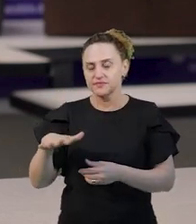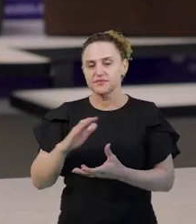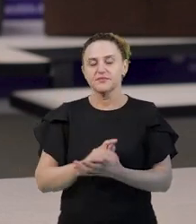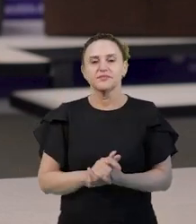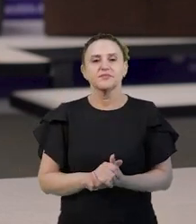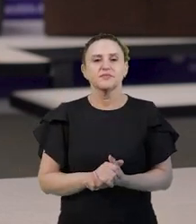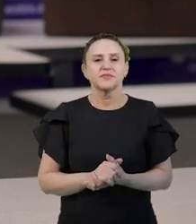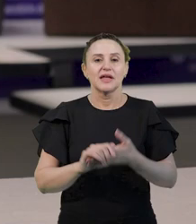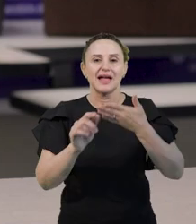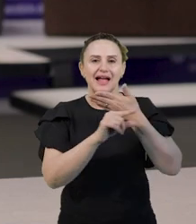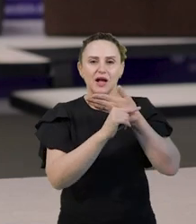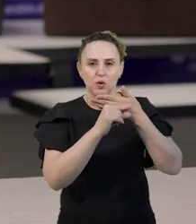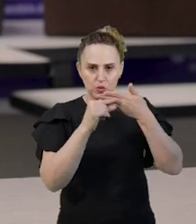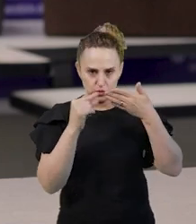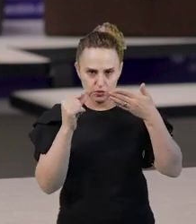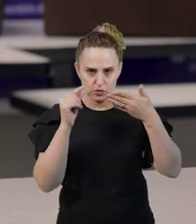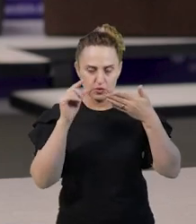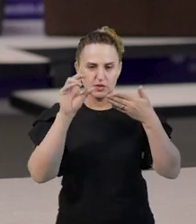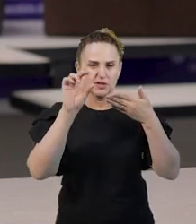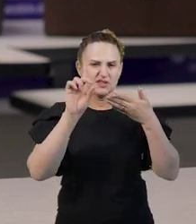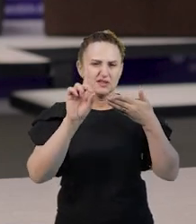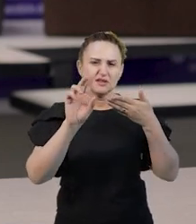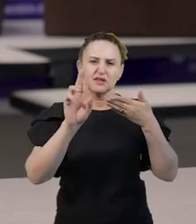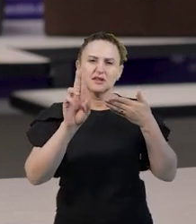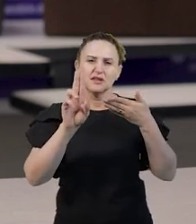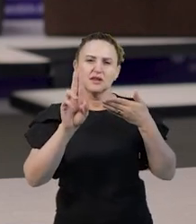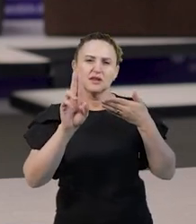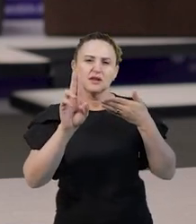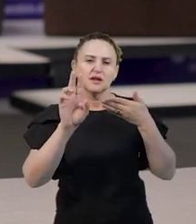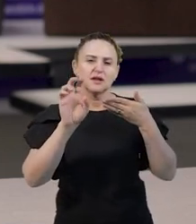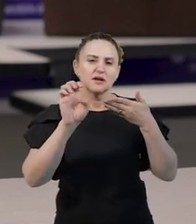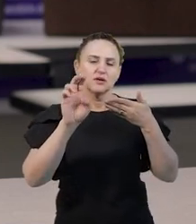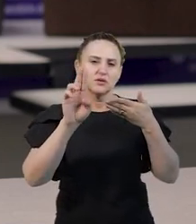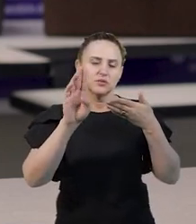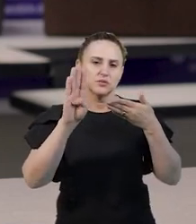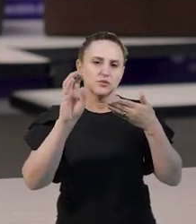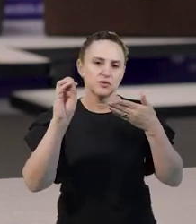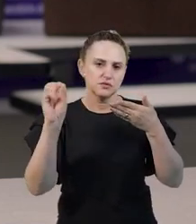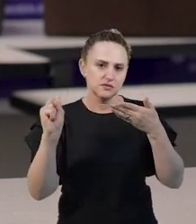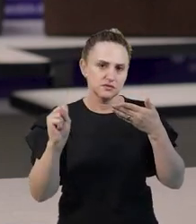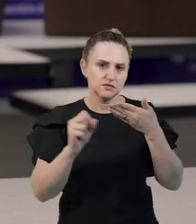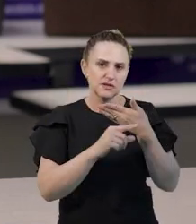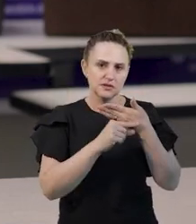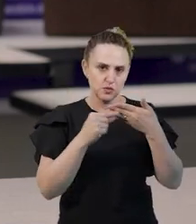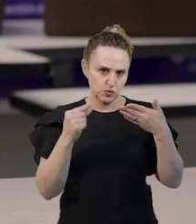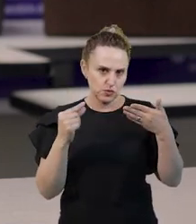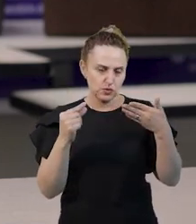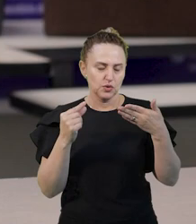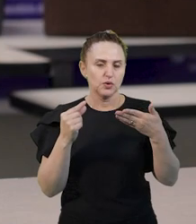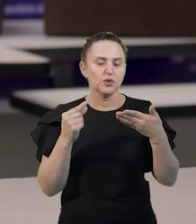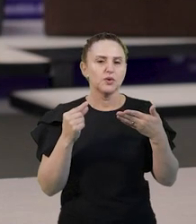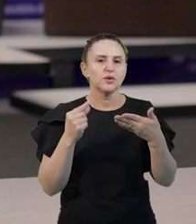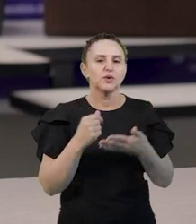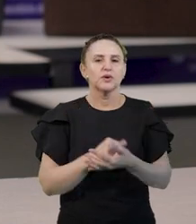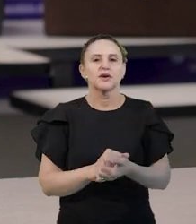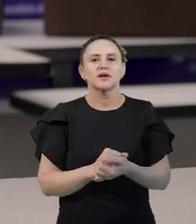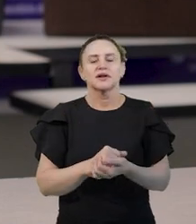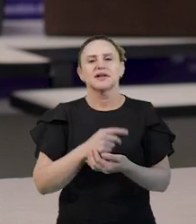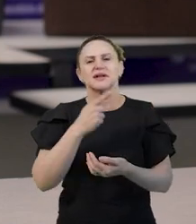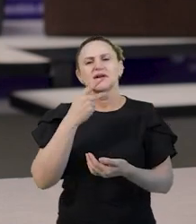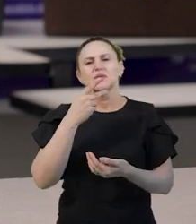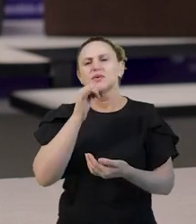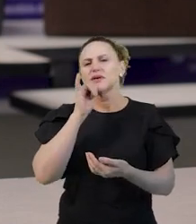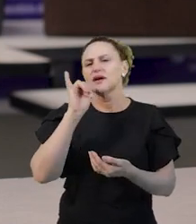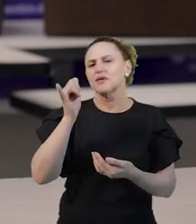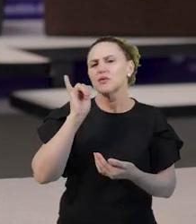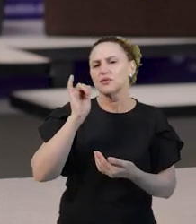A autora Debos nos coloca sobre a contação de histórias e nós iremos então colocar para vocês alguns